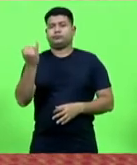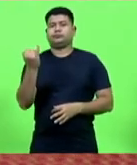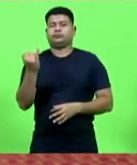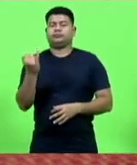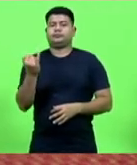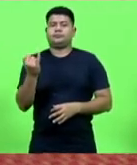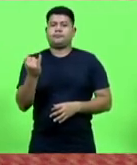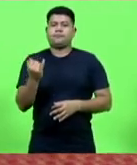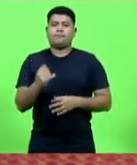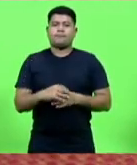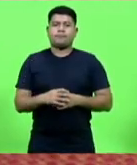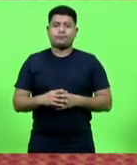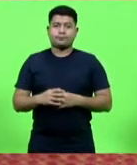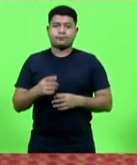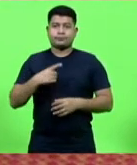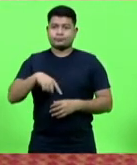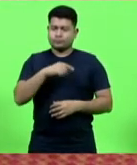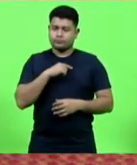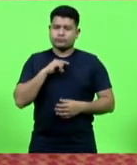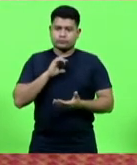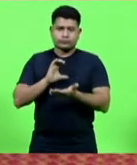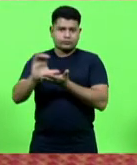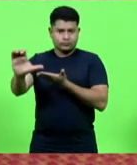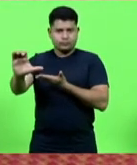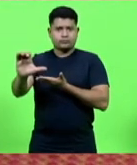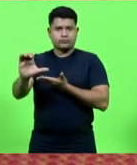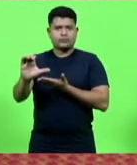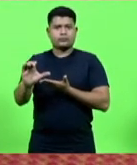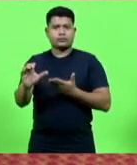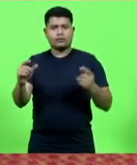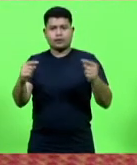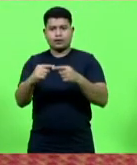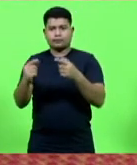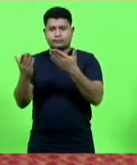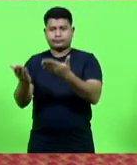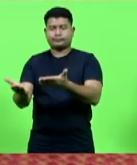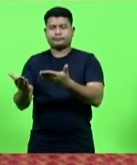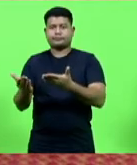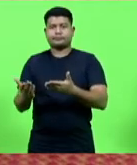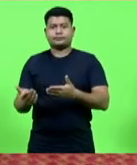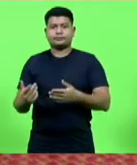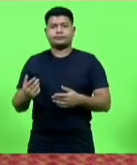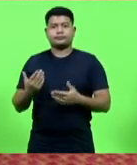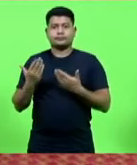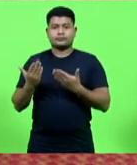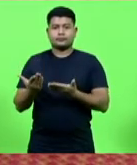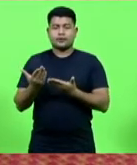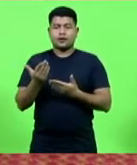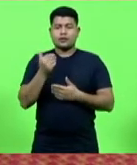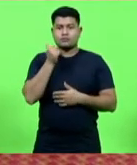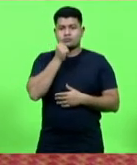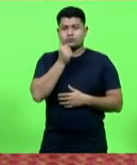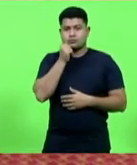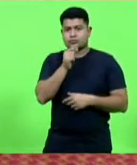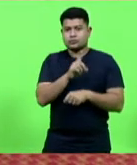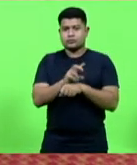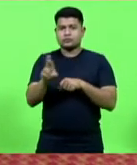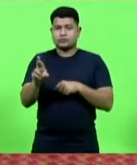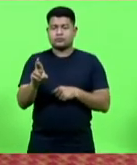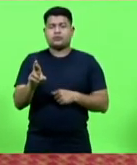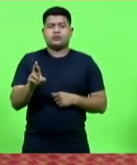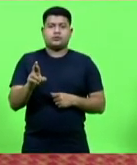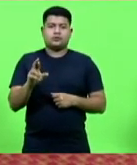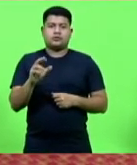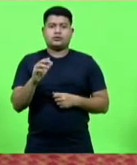destinamos emenda parlamentar, em razão da doutora Luciane Sereta, pela